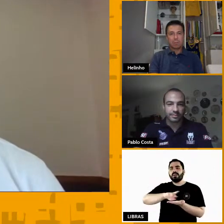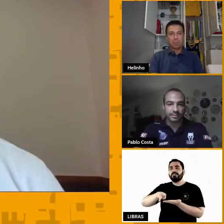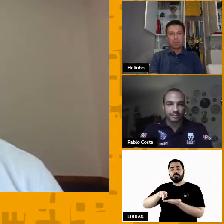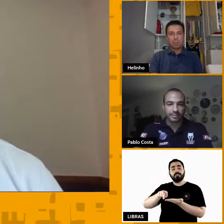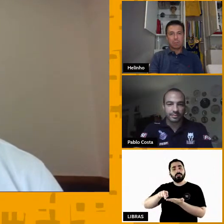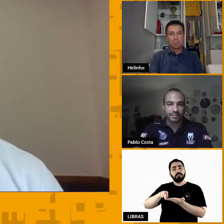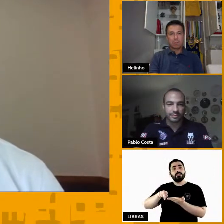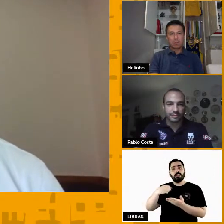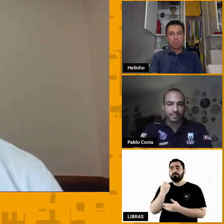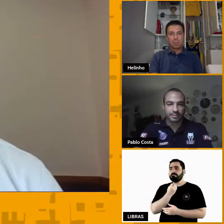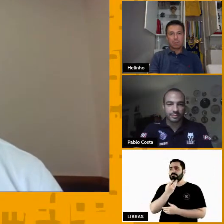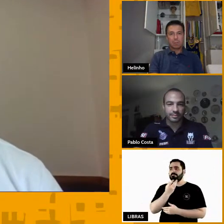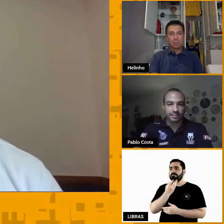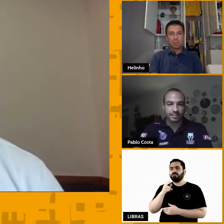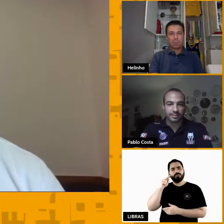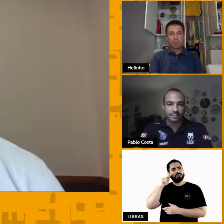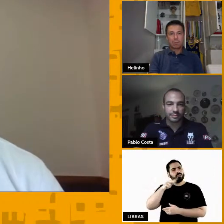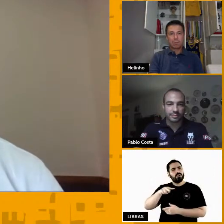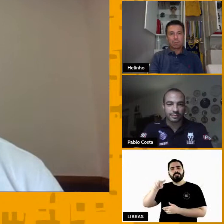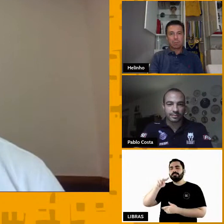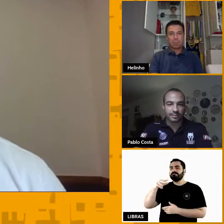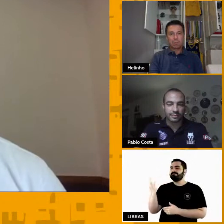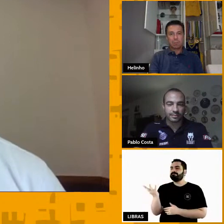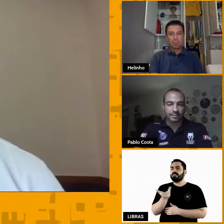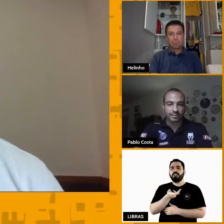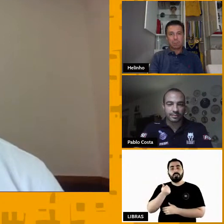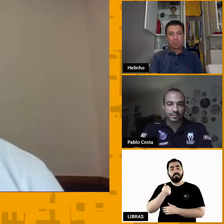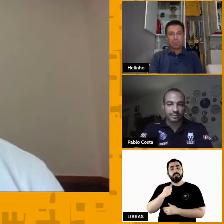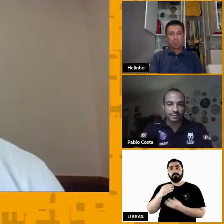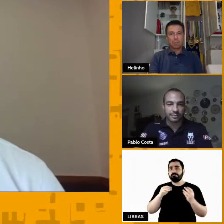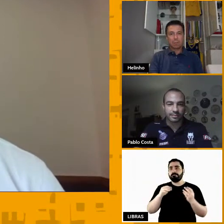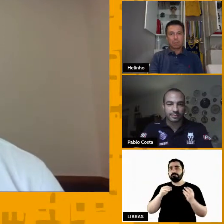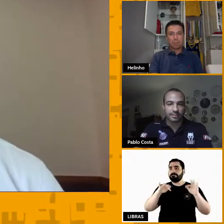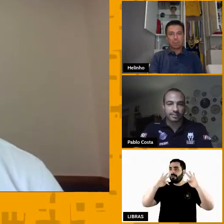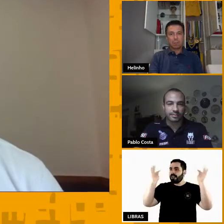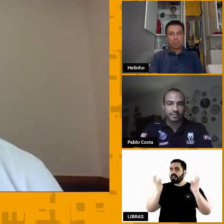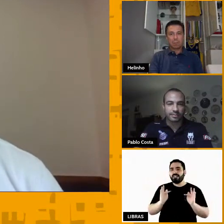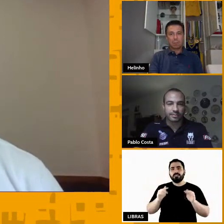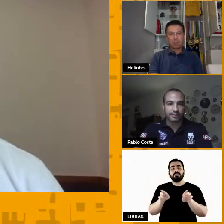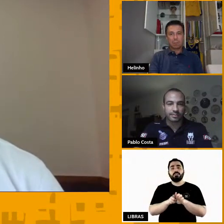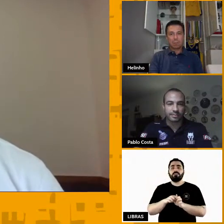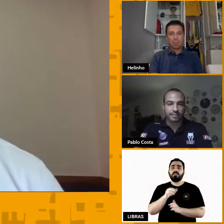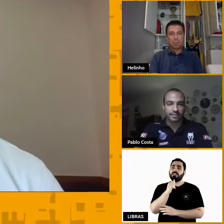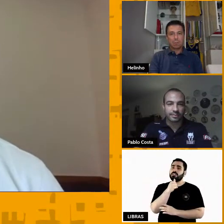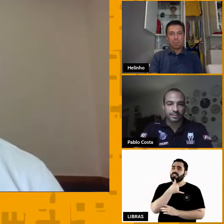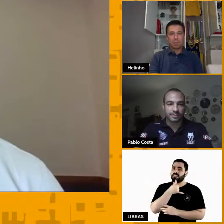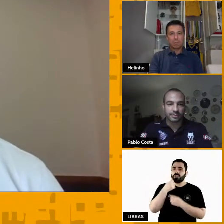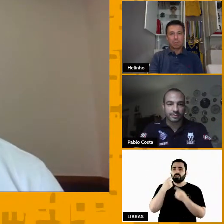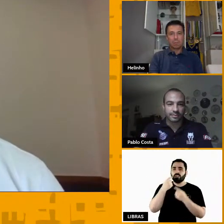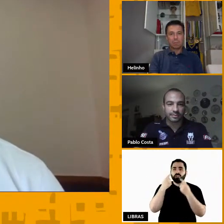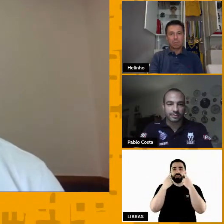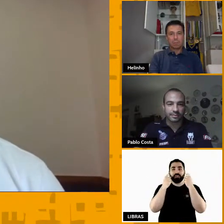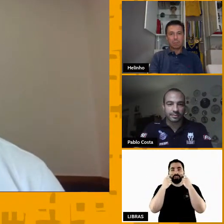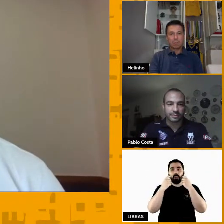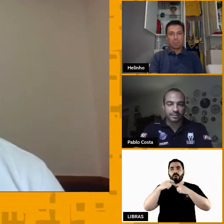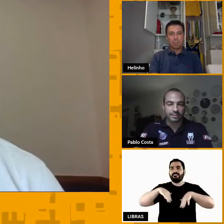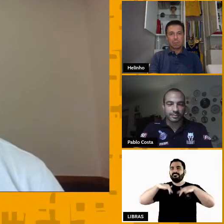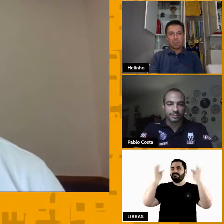que traz tantas alegrias, tantas tristezas, choro, alegria,